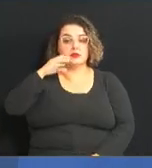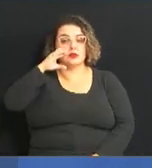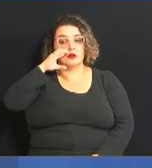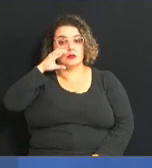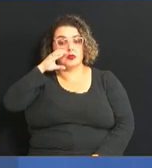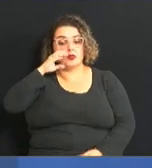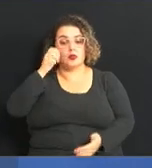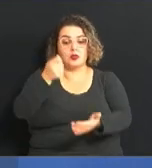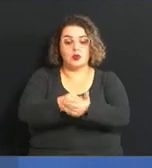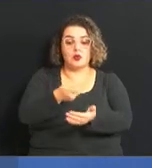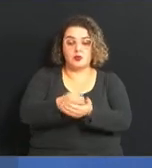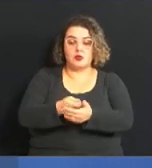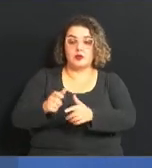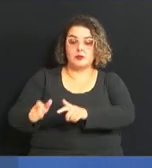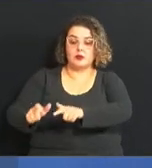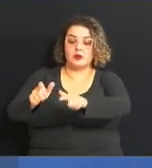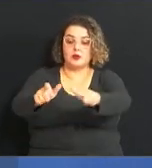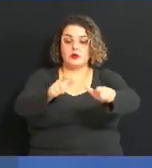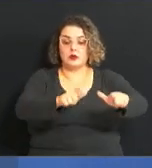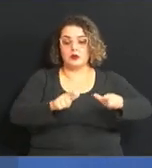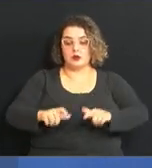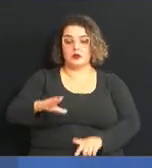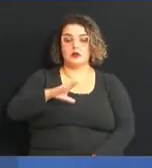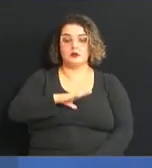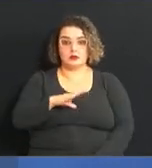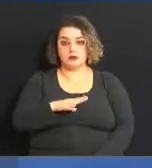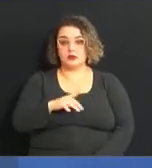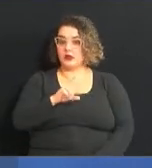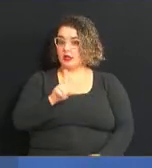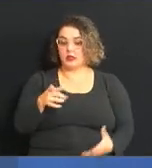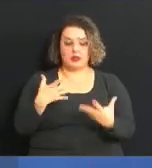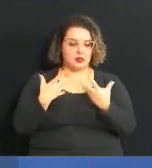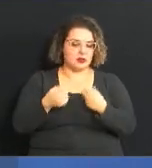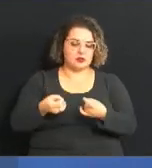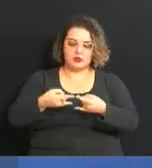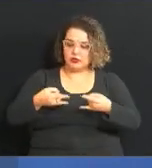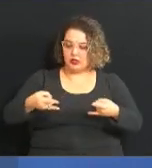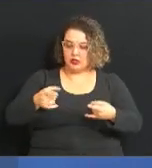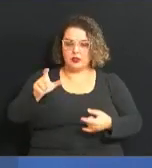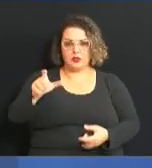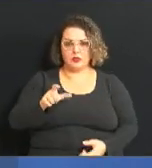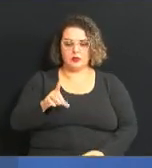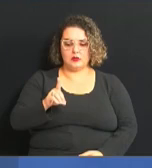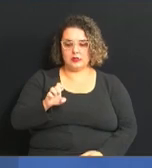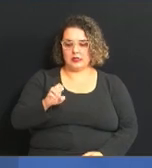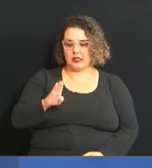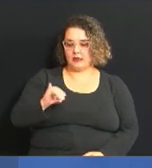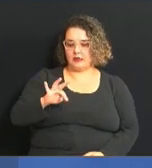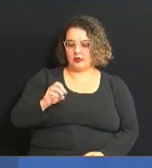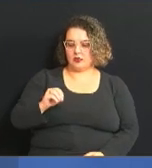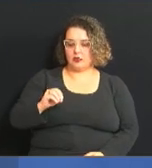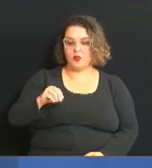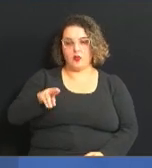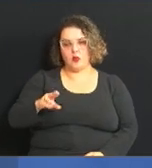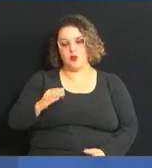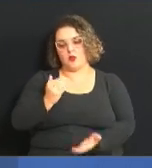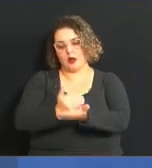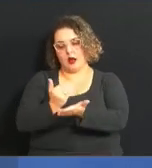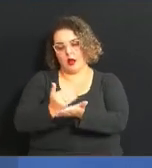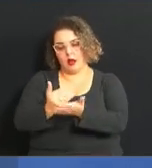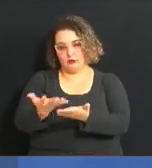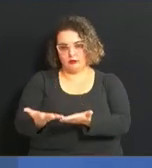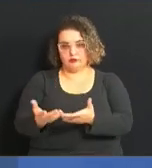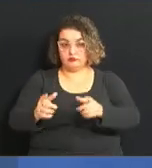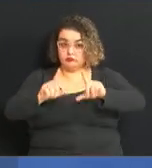obriga estabelecimentos aqui da nossa cidade que não aceitem cheques ou cartões de débito ou crédito a fixar em um local